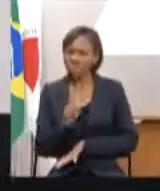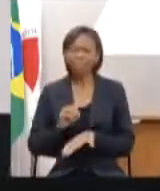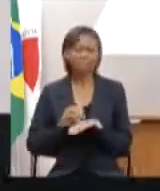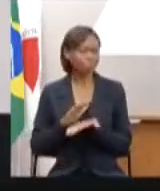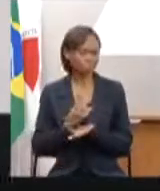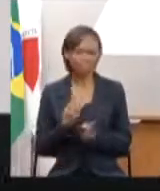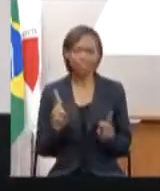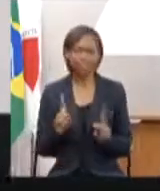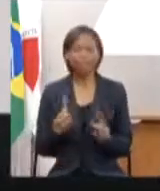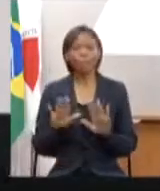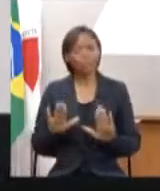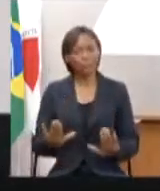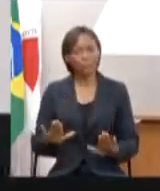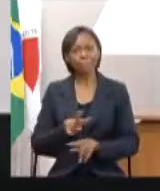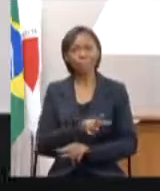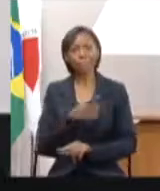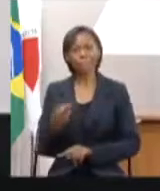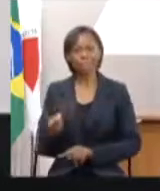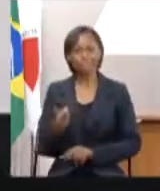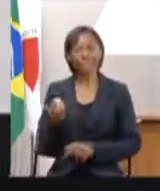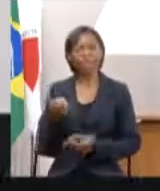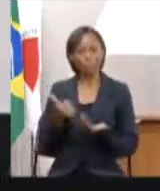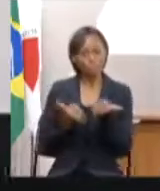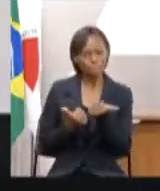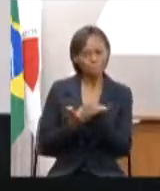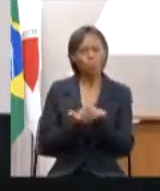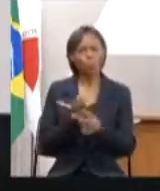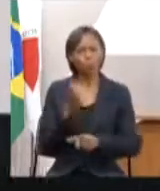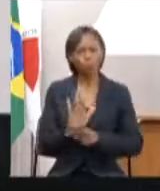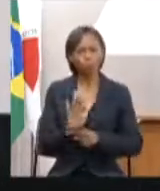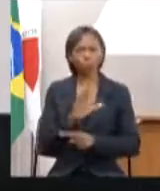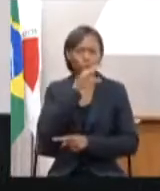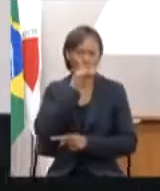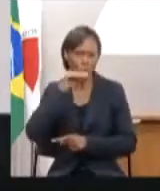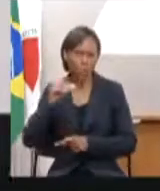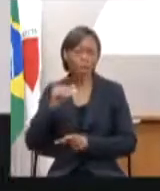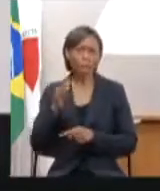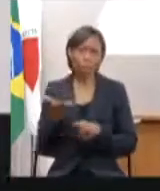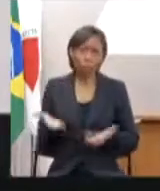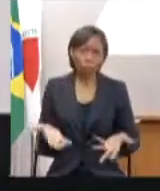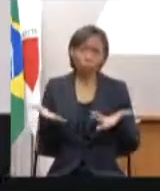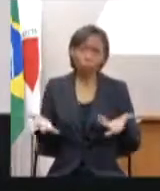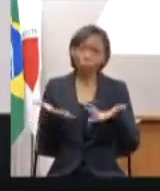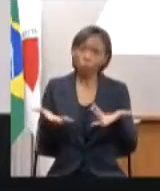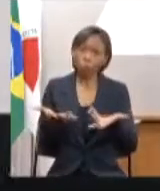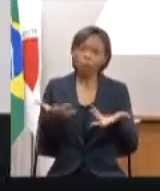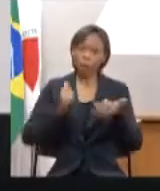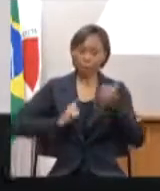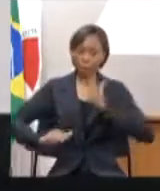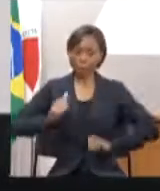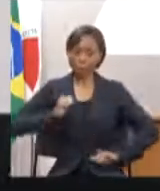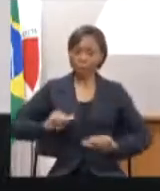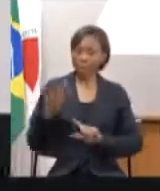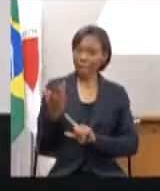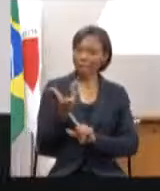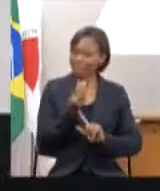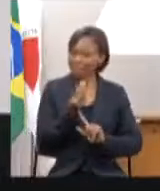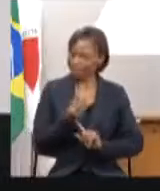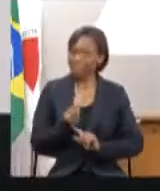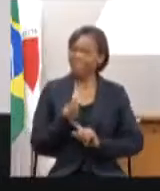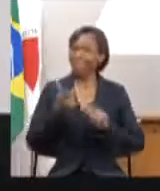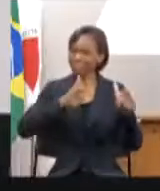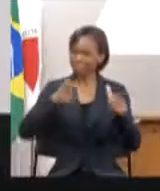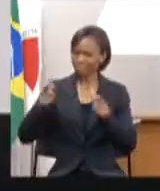muito pelo contrário deu todo o apoio e incentivou artistas locais mas eu sou prova viva disso